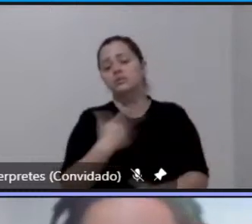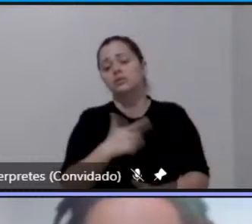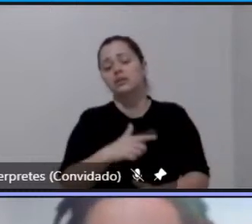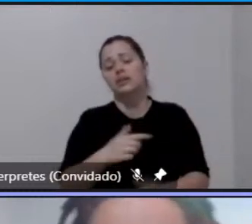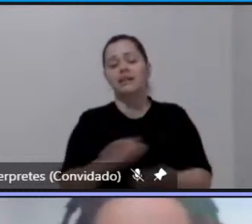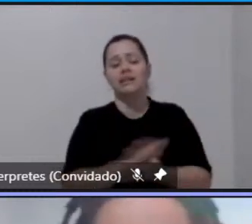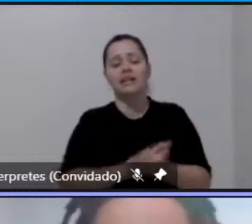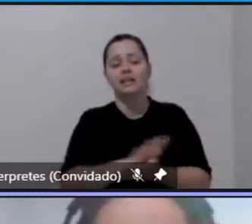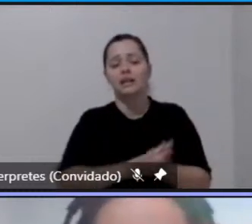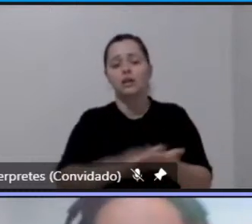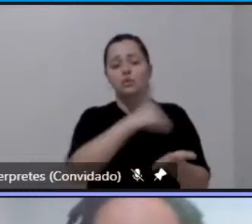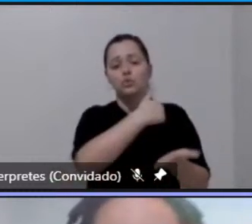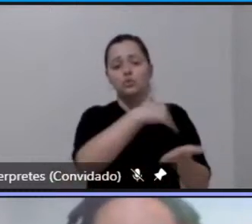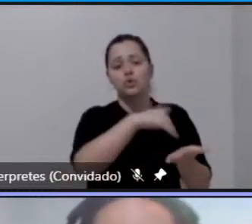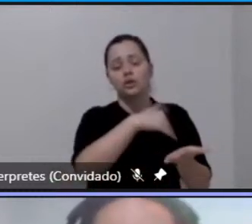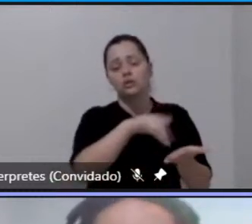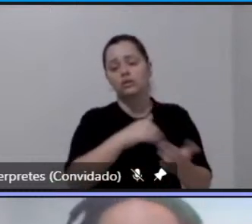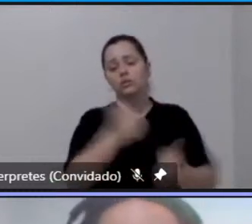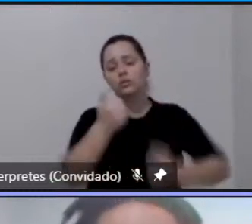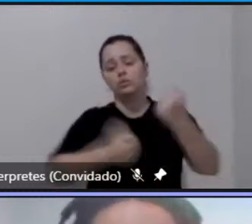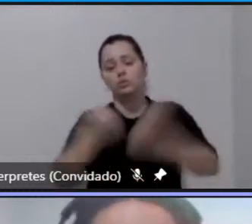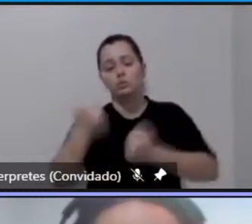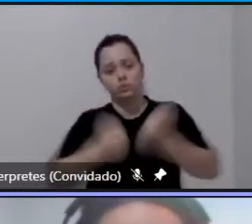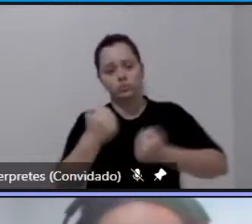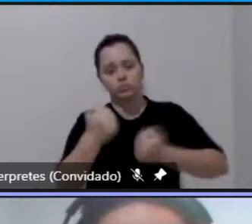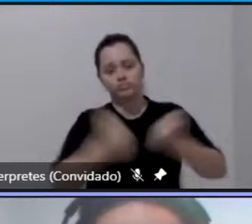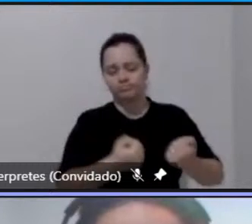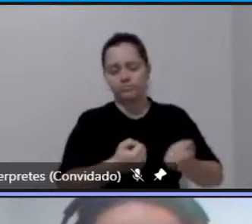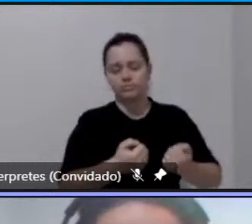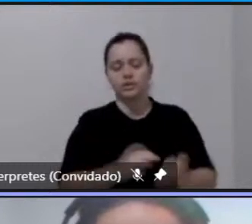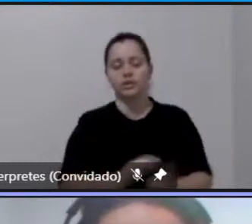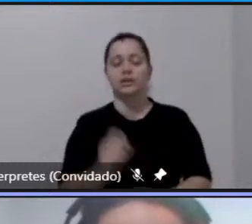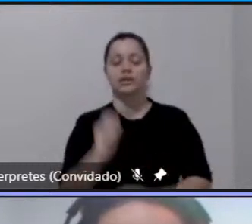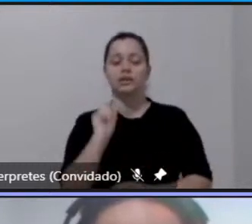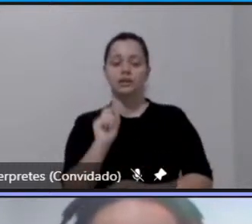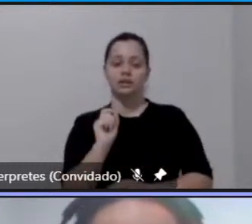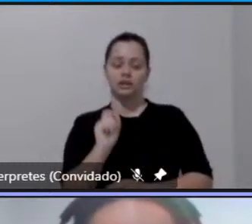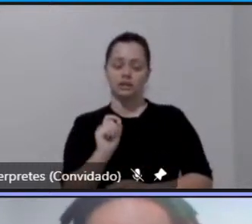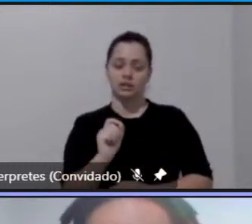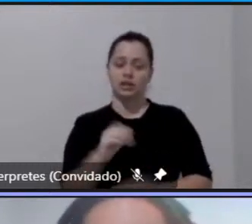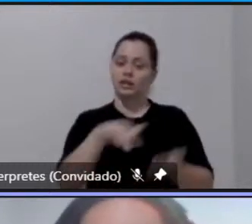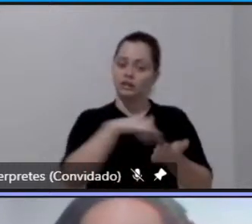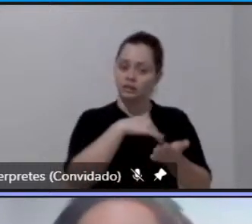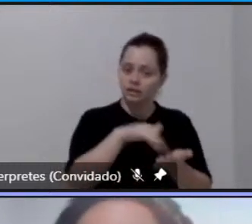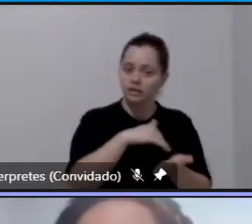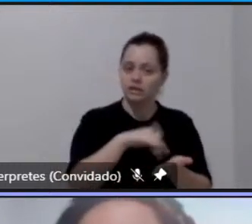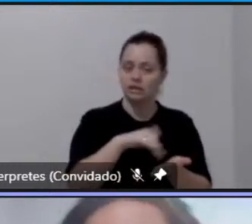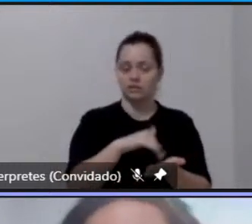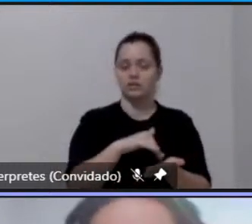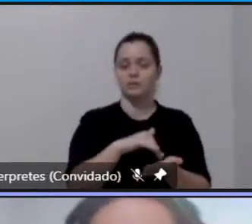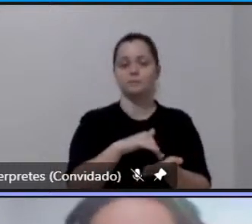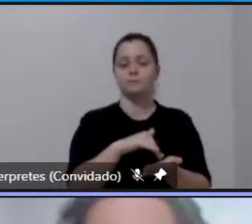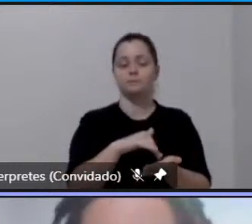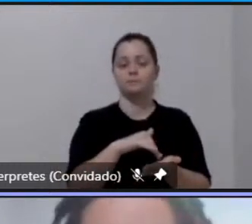de Transportes Metropolitanos que é a a secretaria que